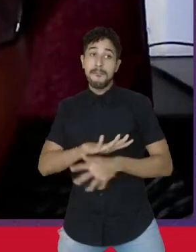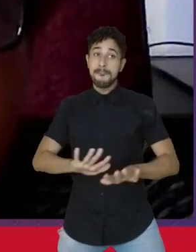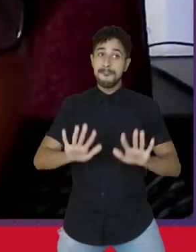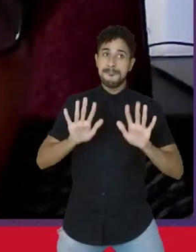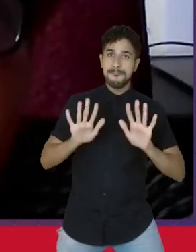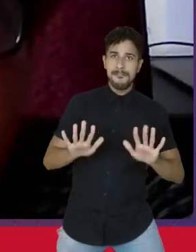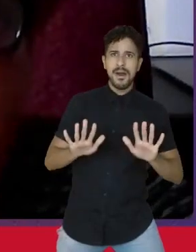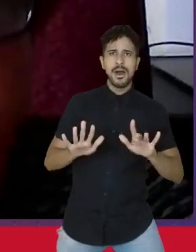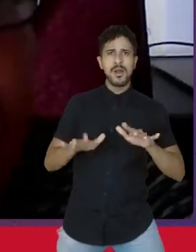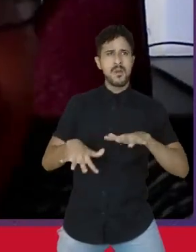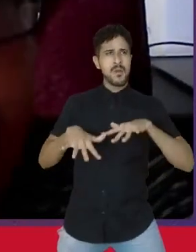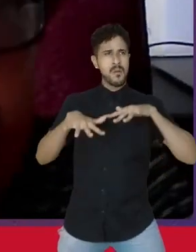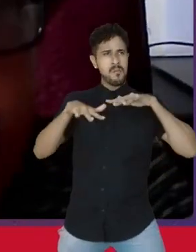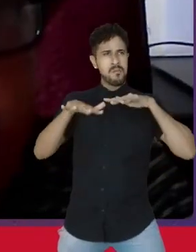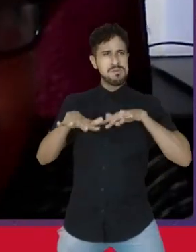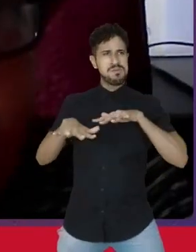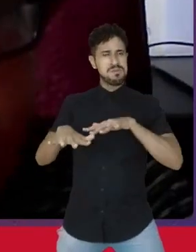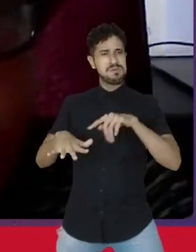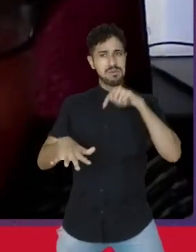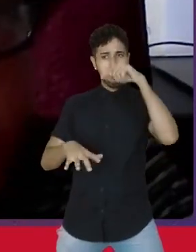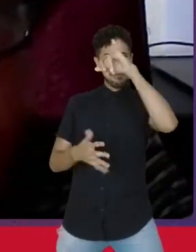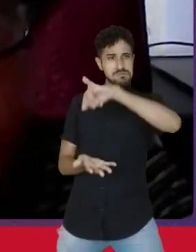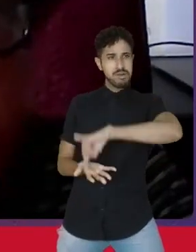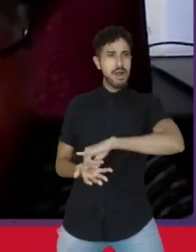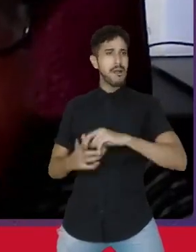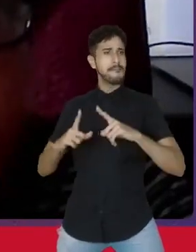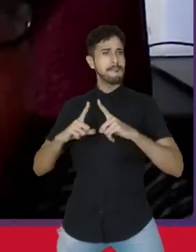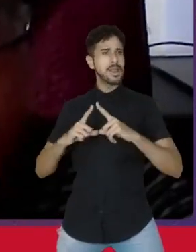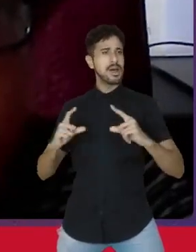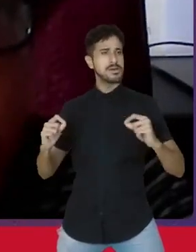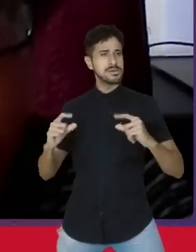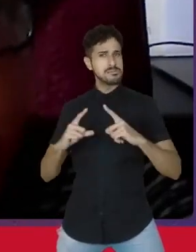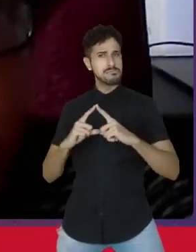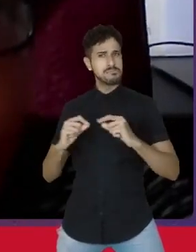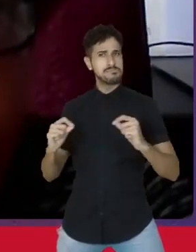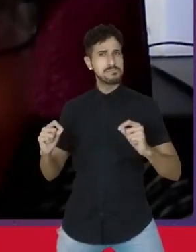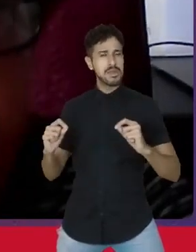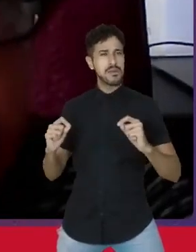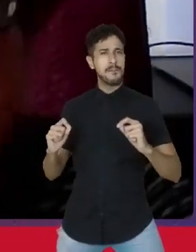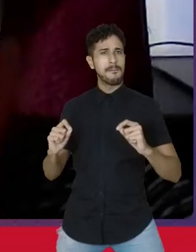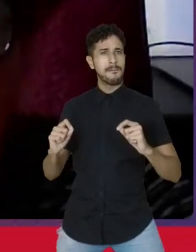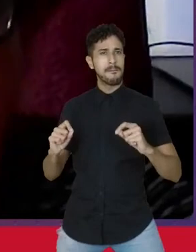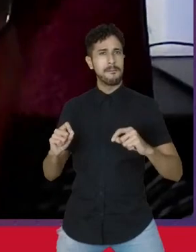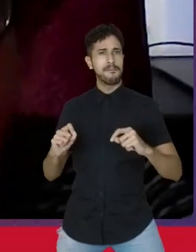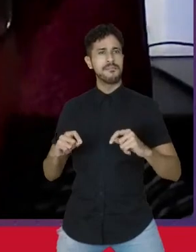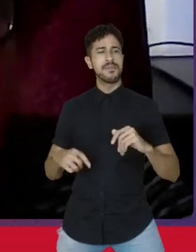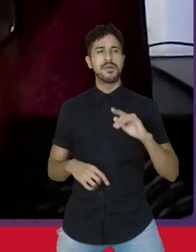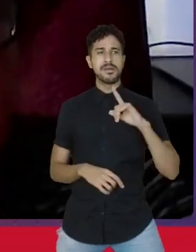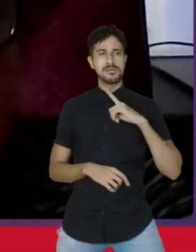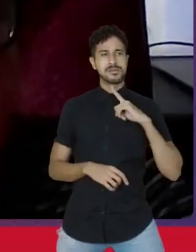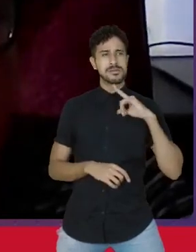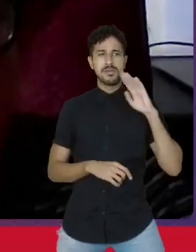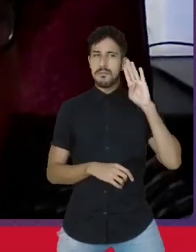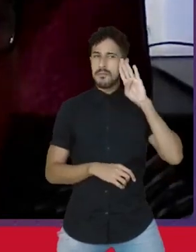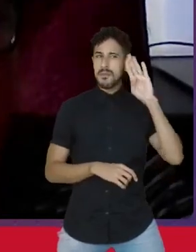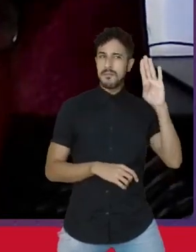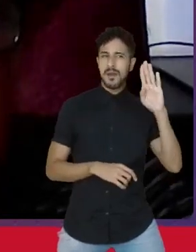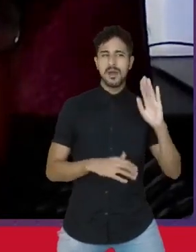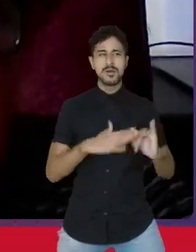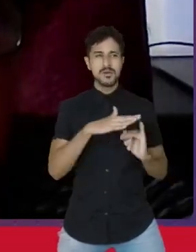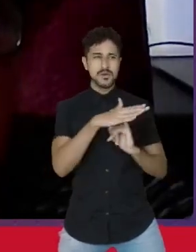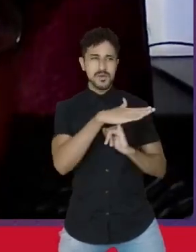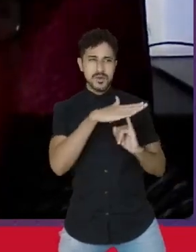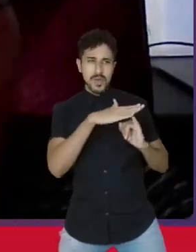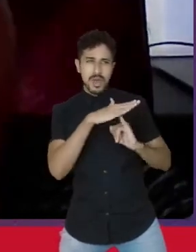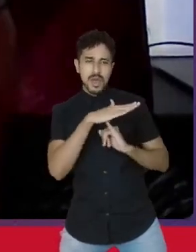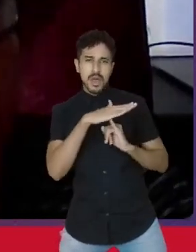muito presentes lá em Brasília, através das principais entidades indígenas